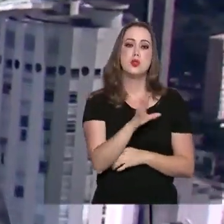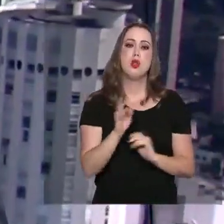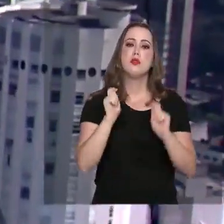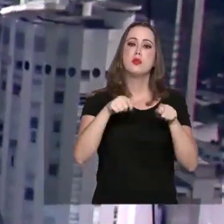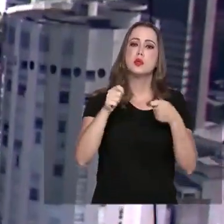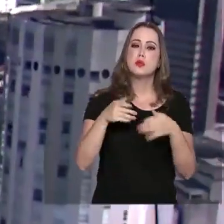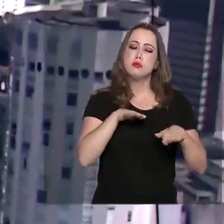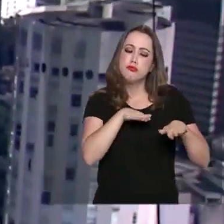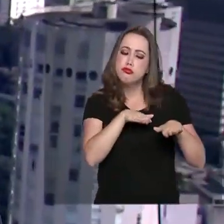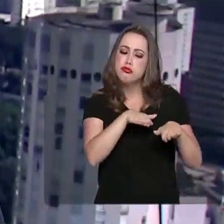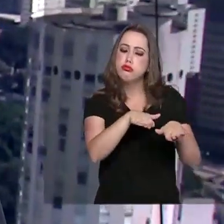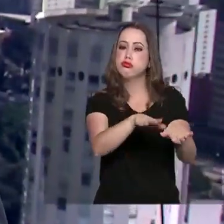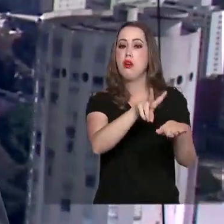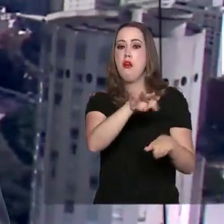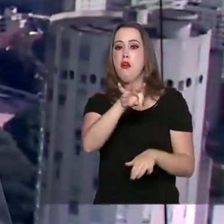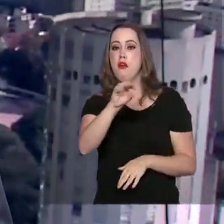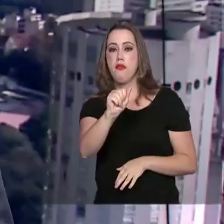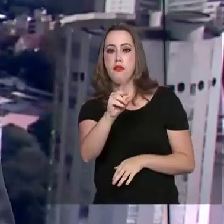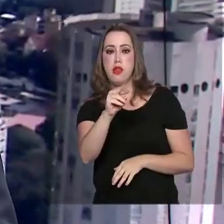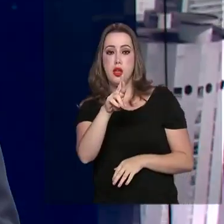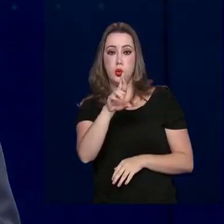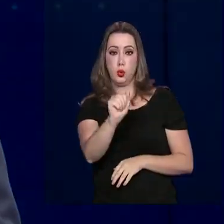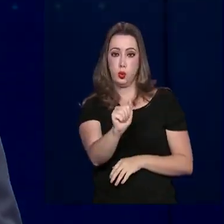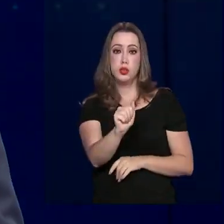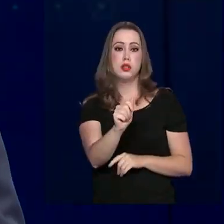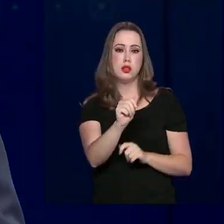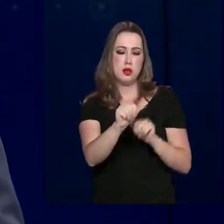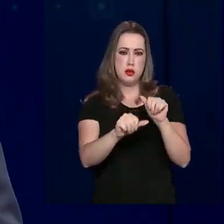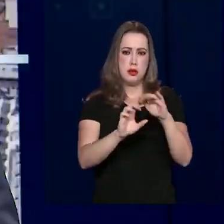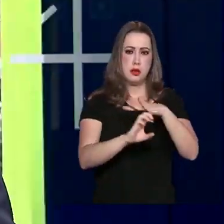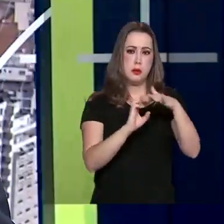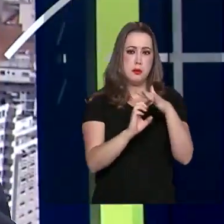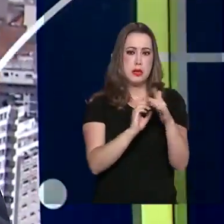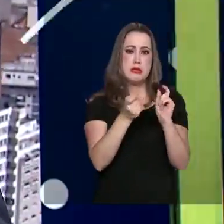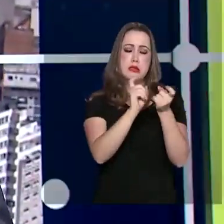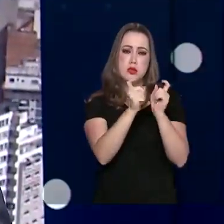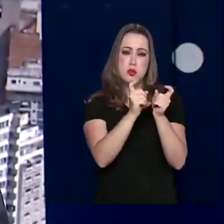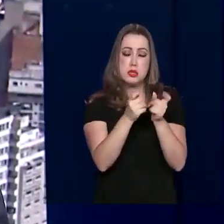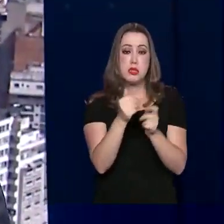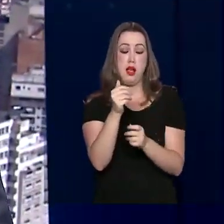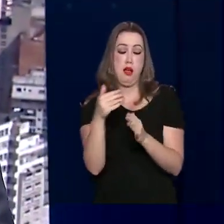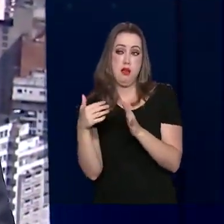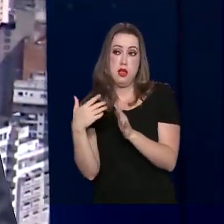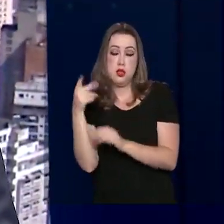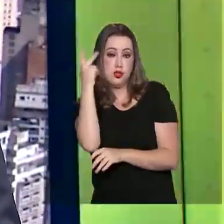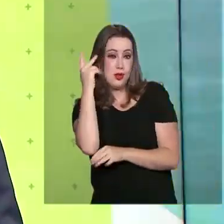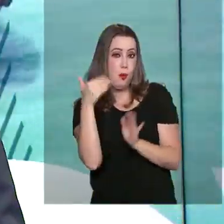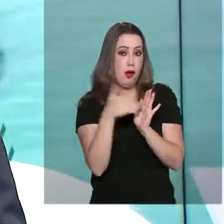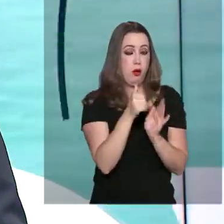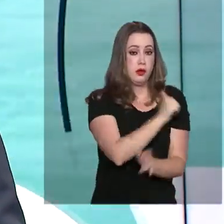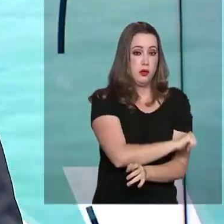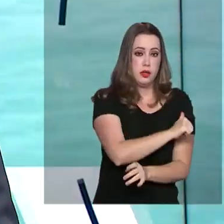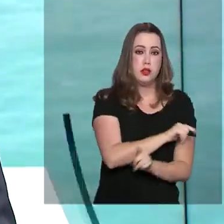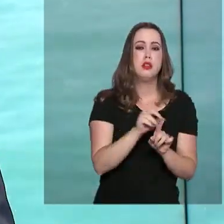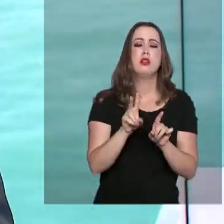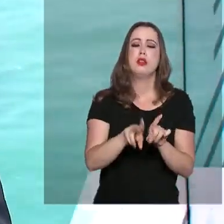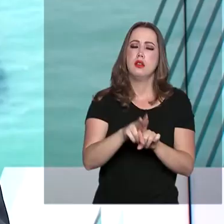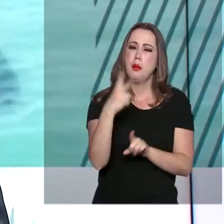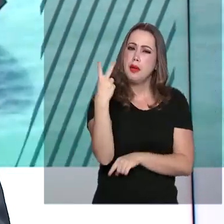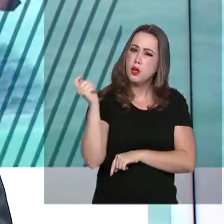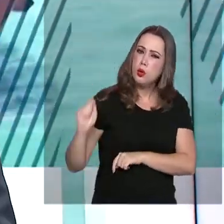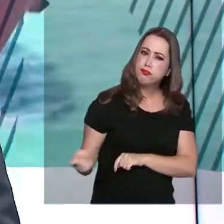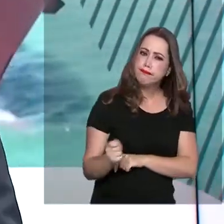Via Dutra, rodovia que liga São Paulo ao Rio de Janeiro, mantida para o ano que vem, além de duas licitações no Porto de Santos